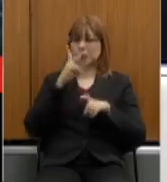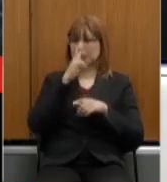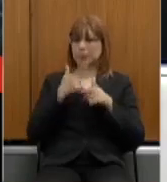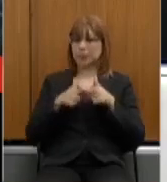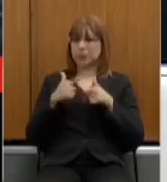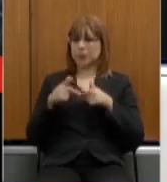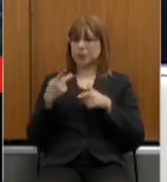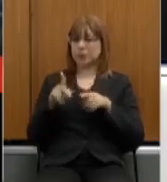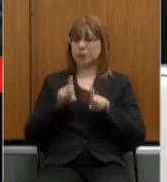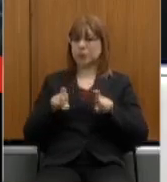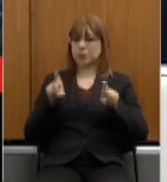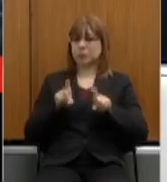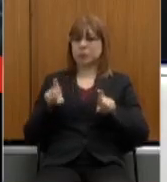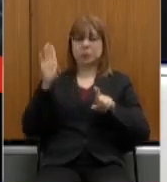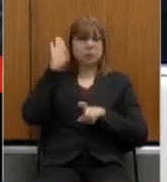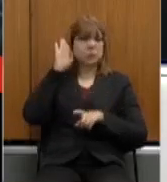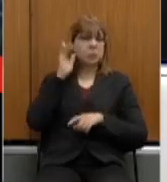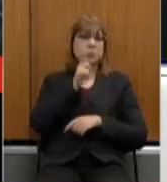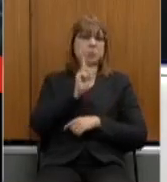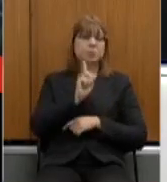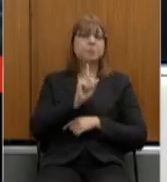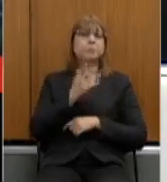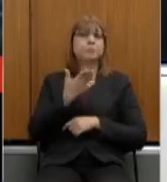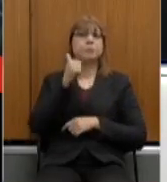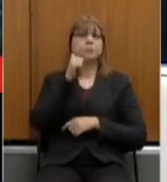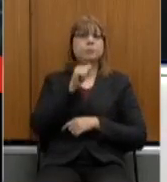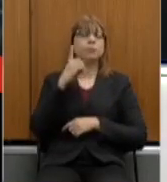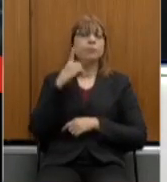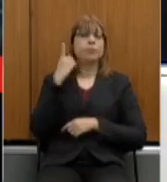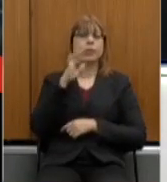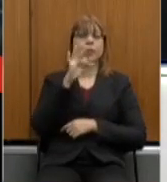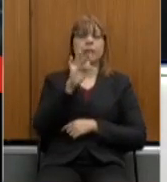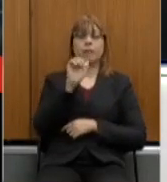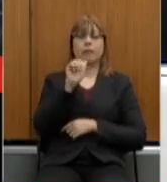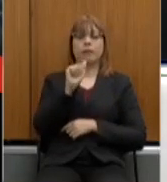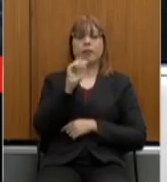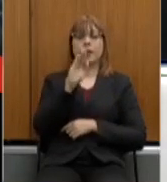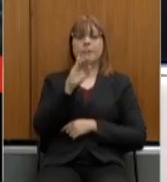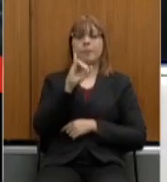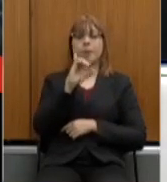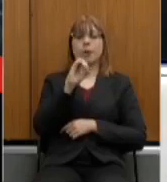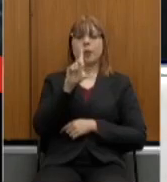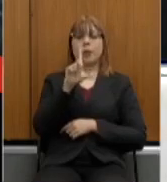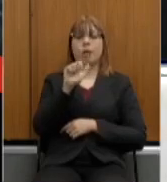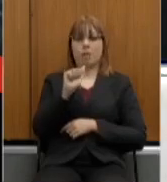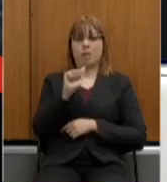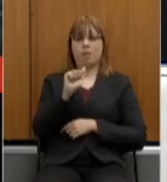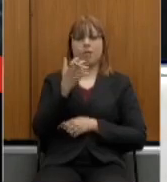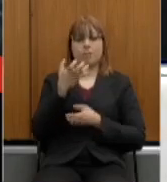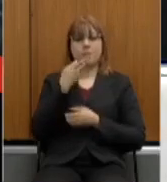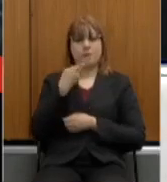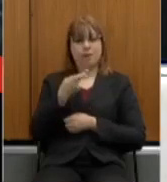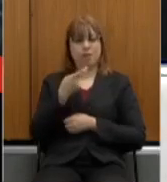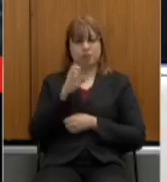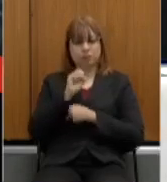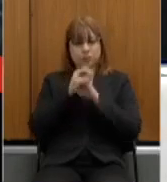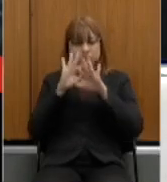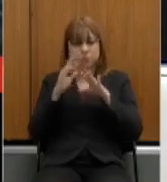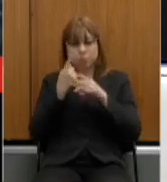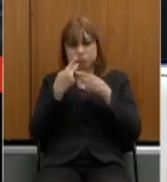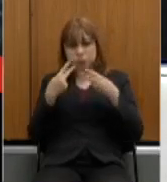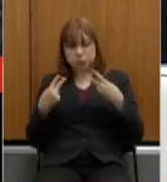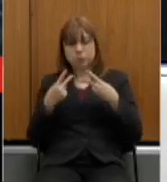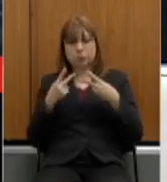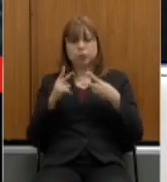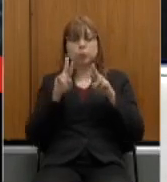problema a deputada Fabíola Mansur está pedindo novamente a palavra só para um esclarecimento a respeito das